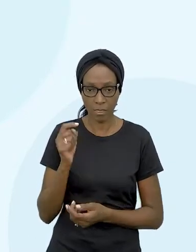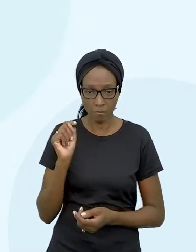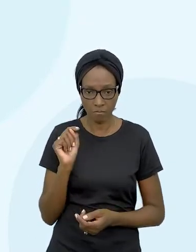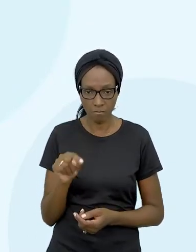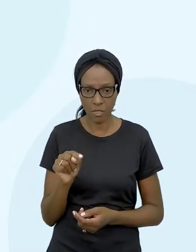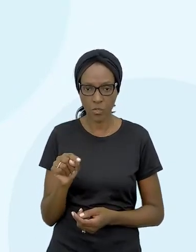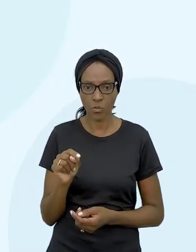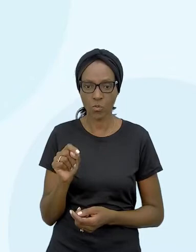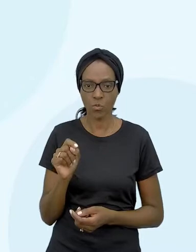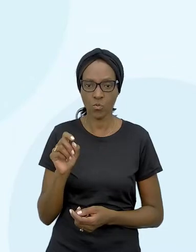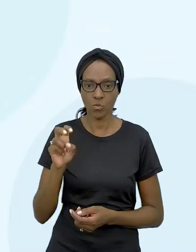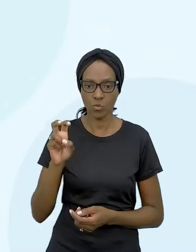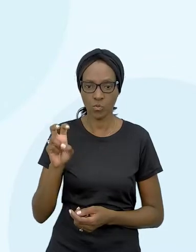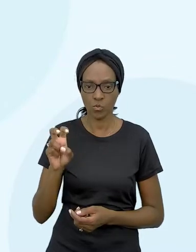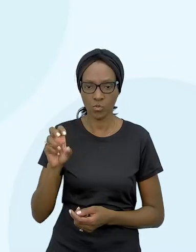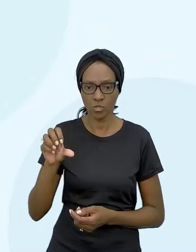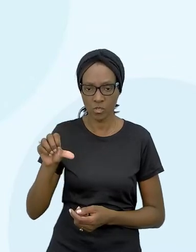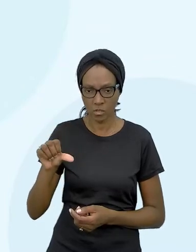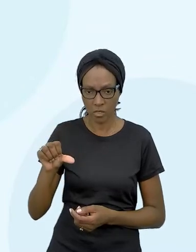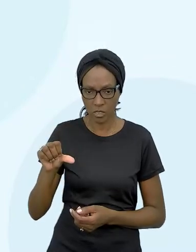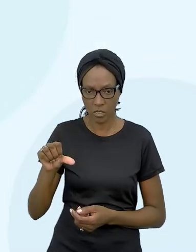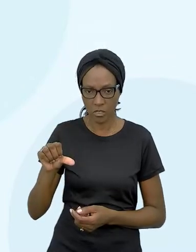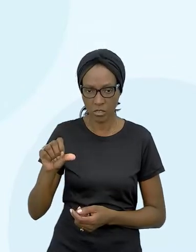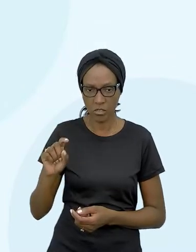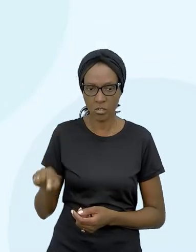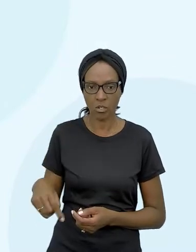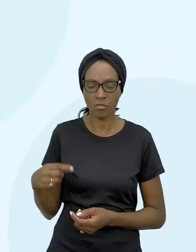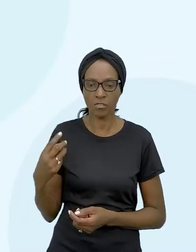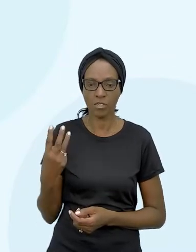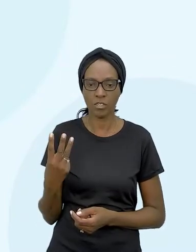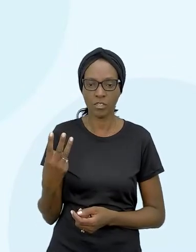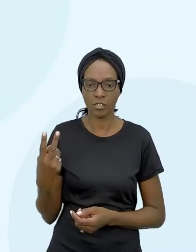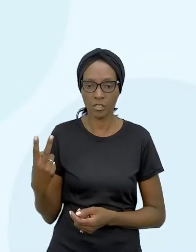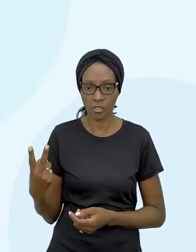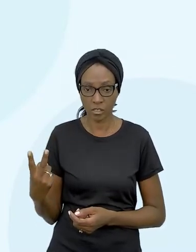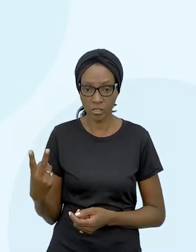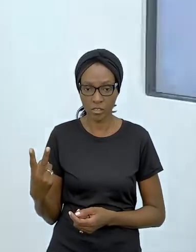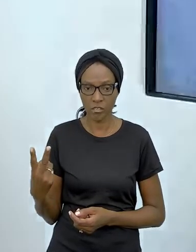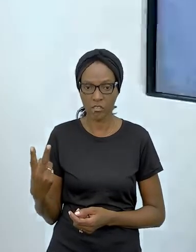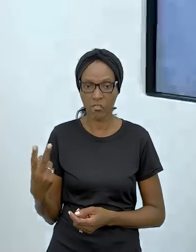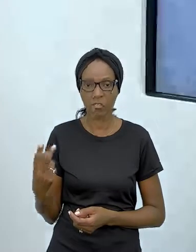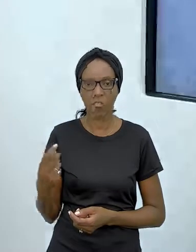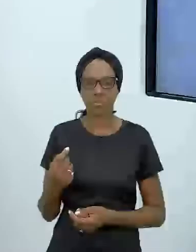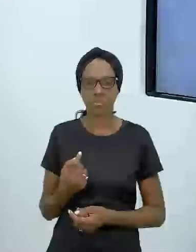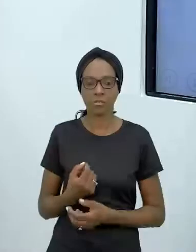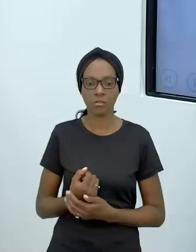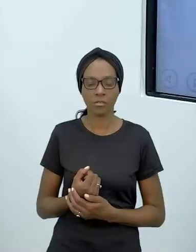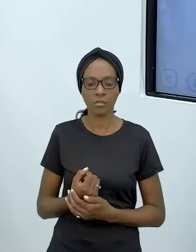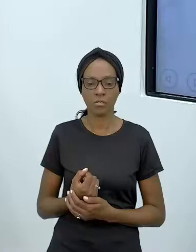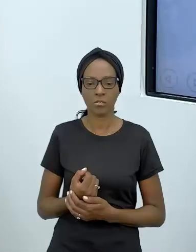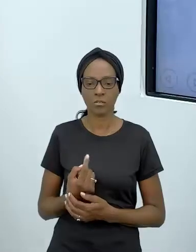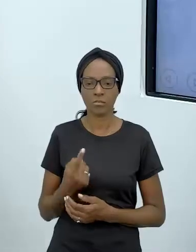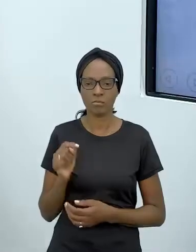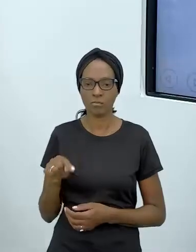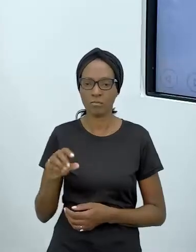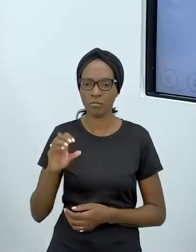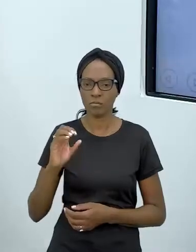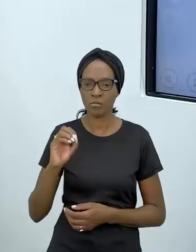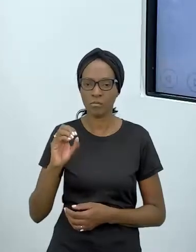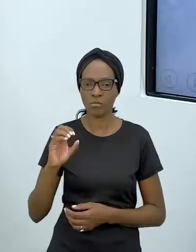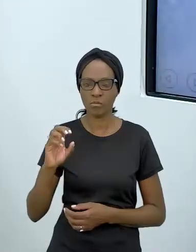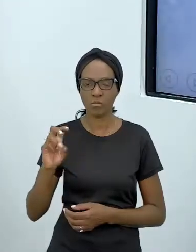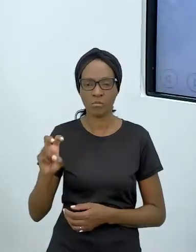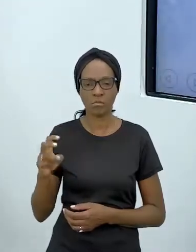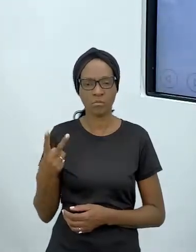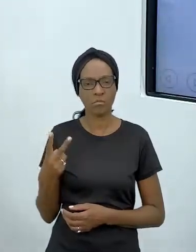.059,32. 1.059,32 de jurigos